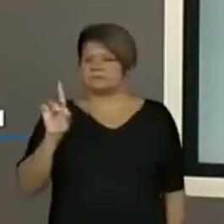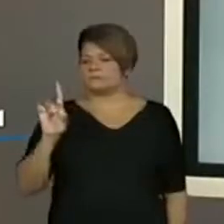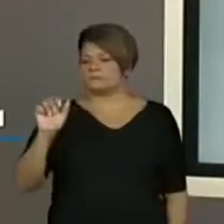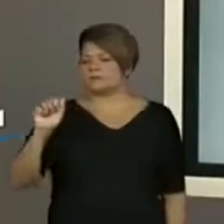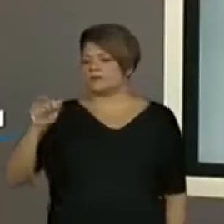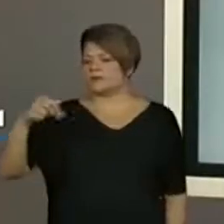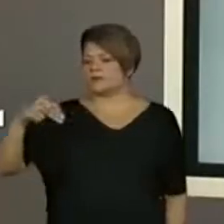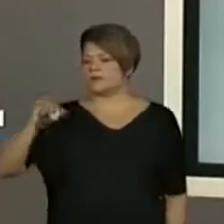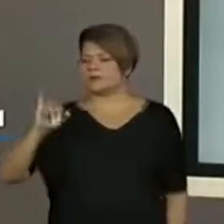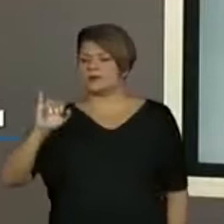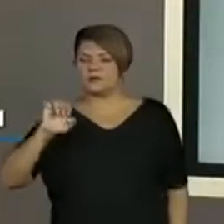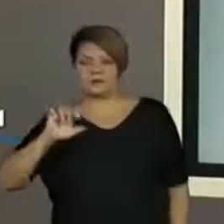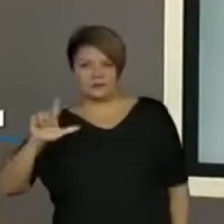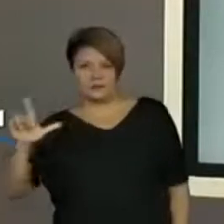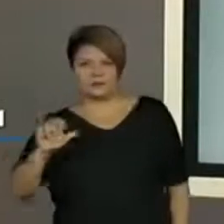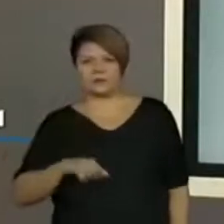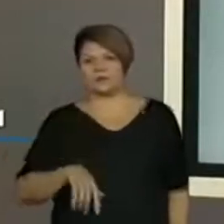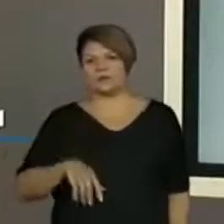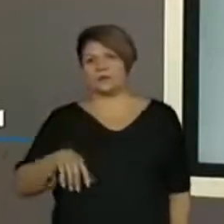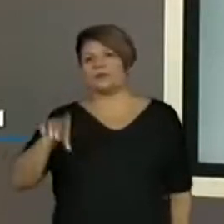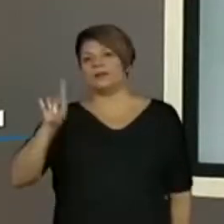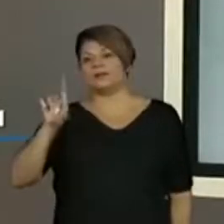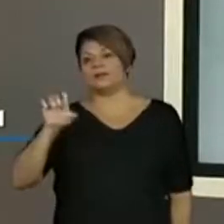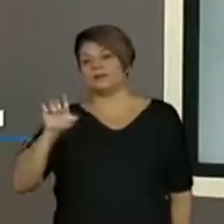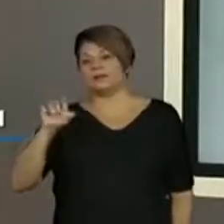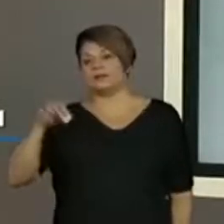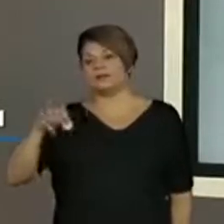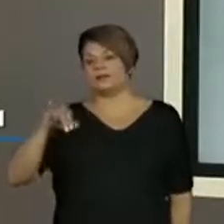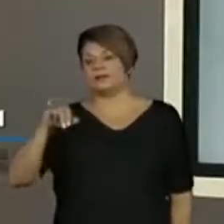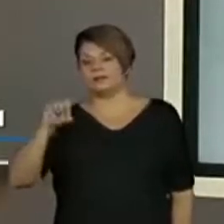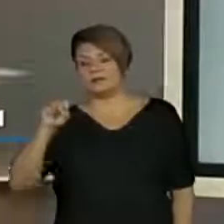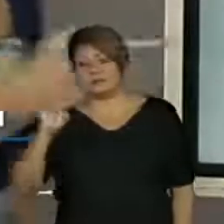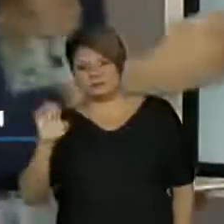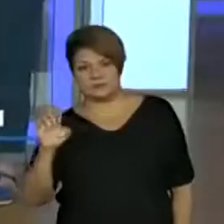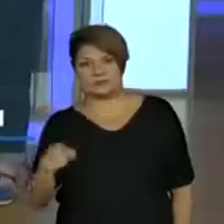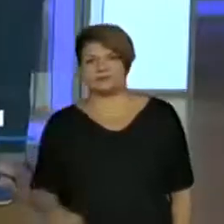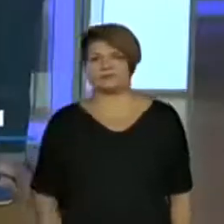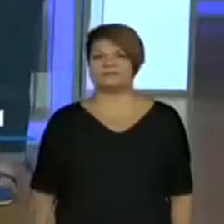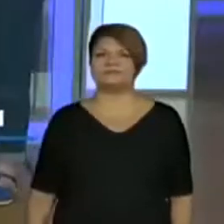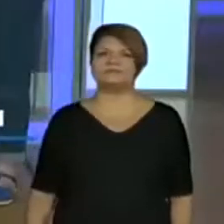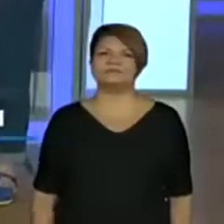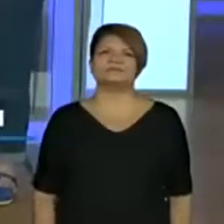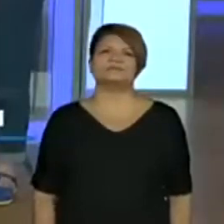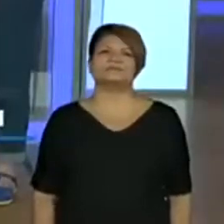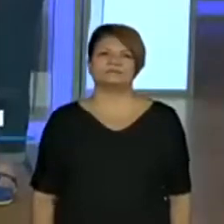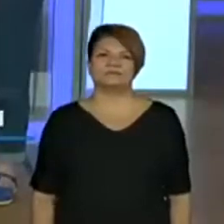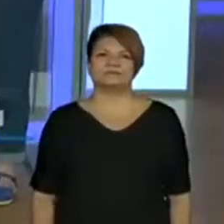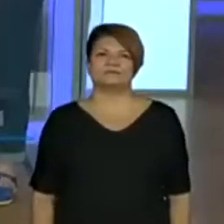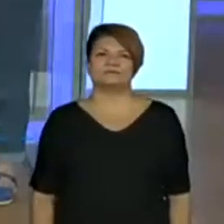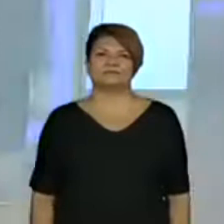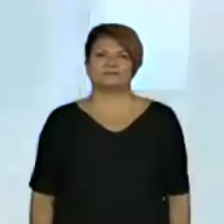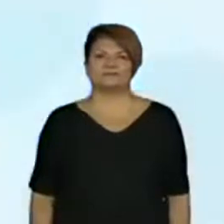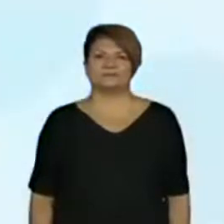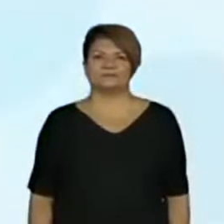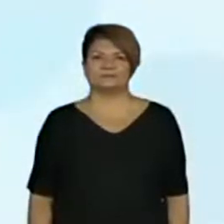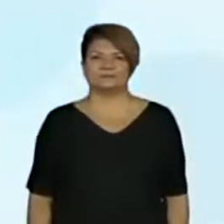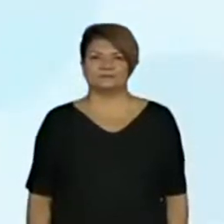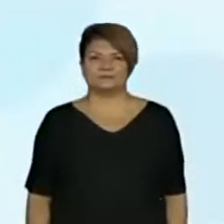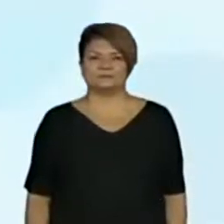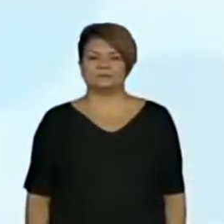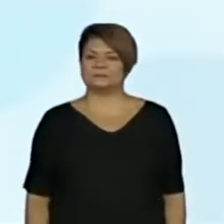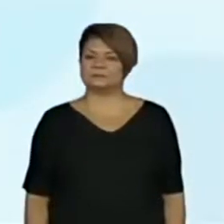Denise, eu também posso usar. Ou, vamos colocar então, a letra D.